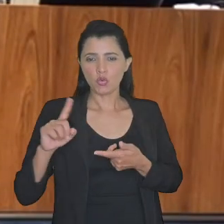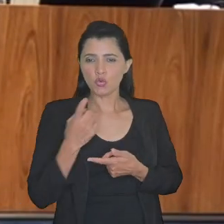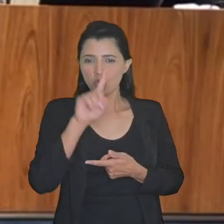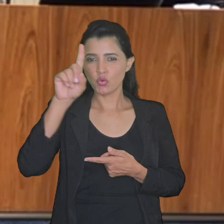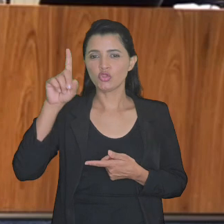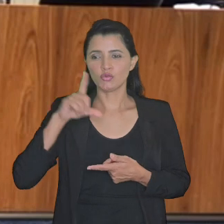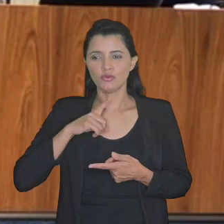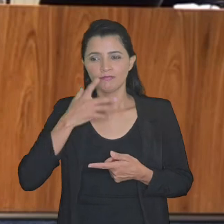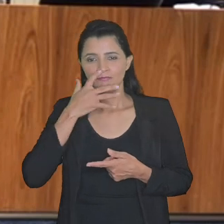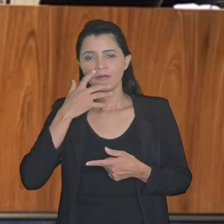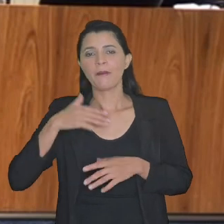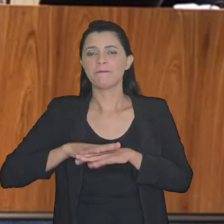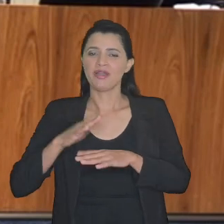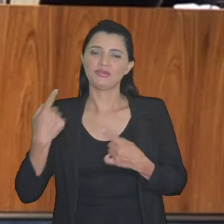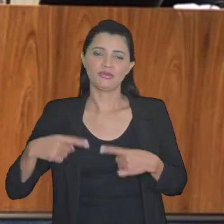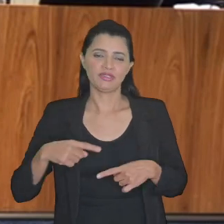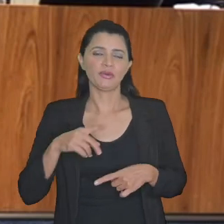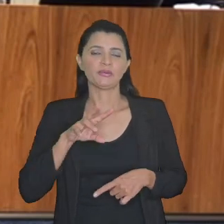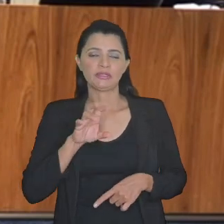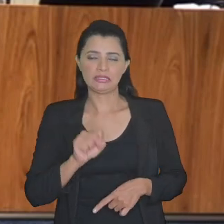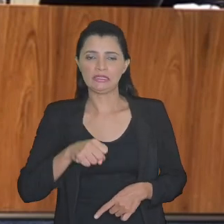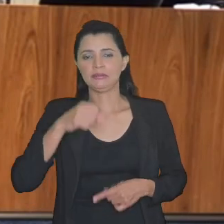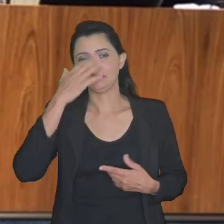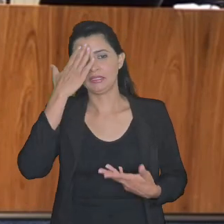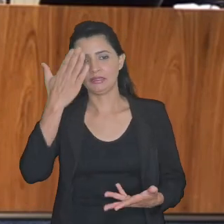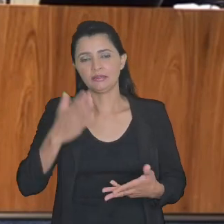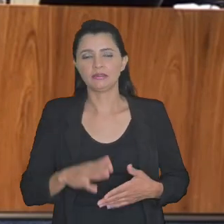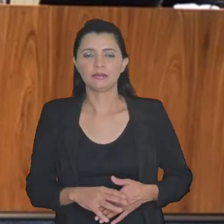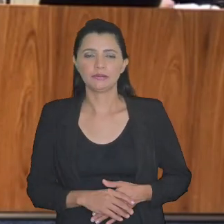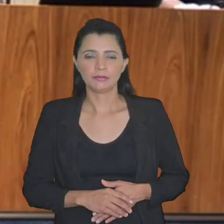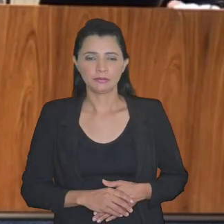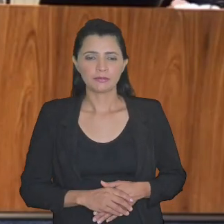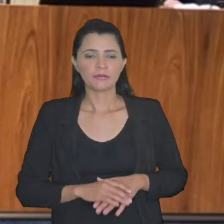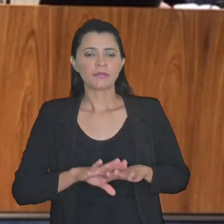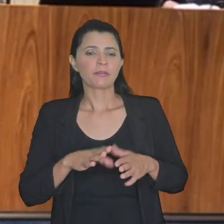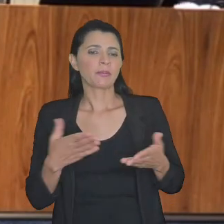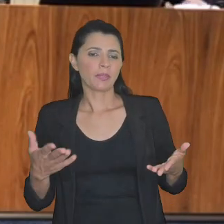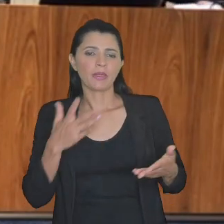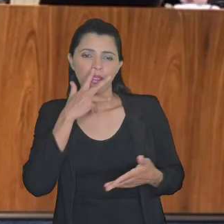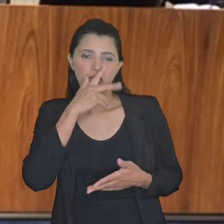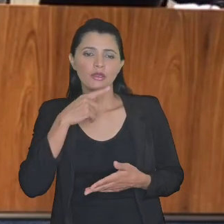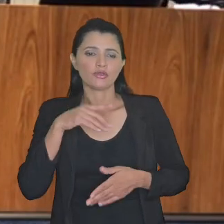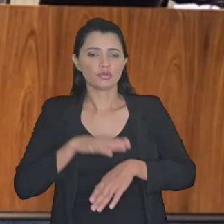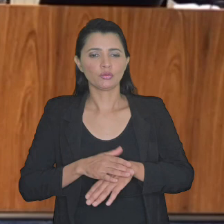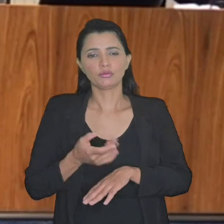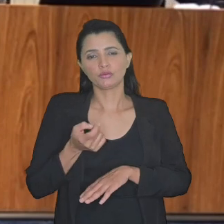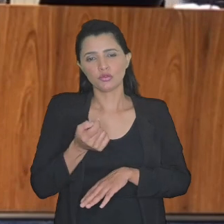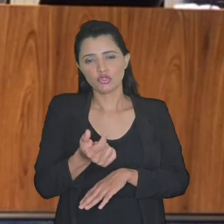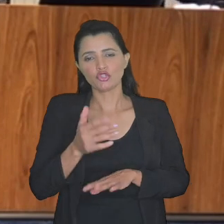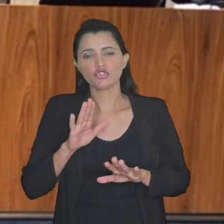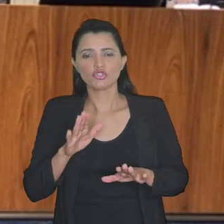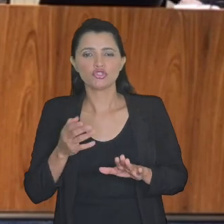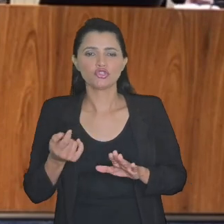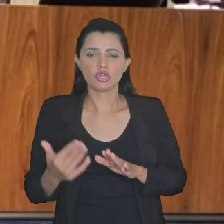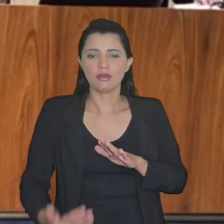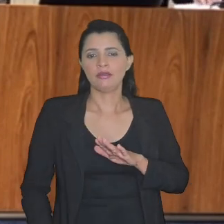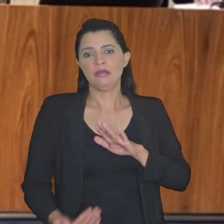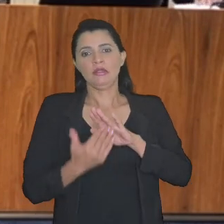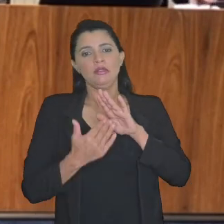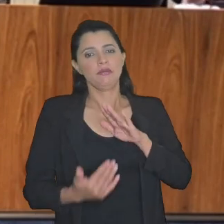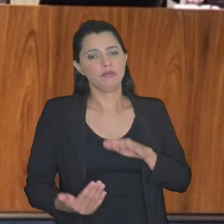último ponto aqui a gente vê que vai ter muito mais discussão obrigado Bom, eu acho nós já estamos